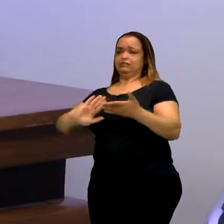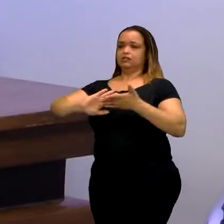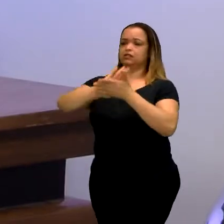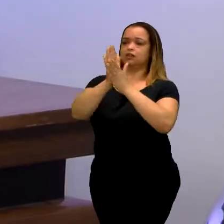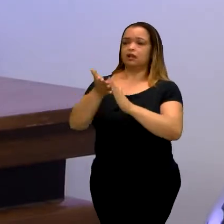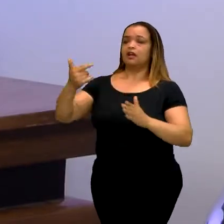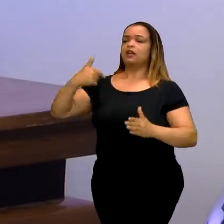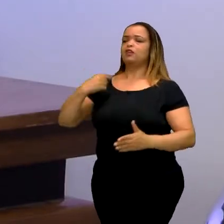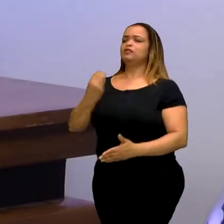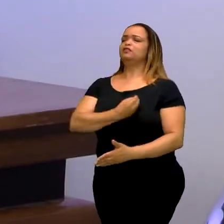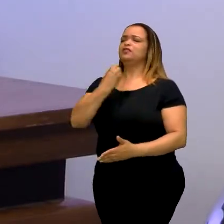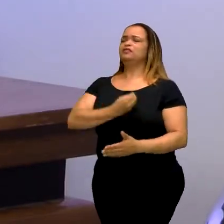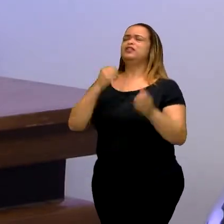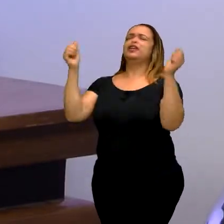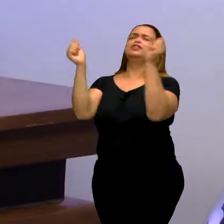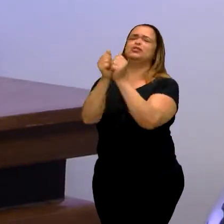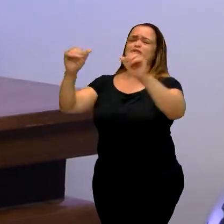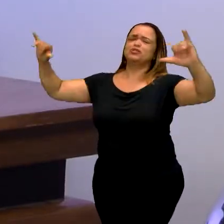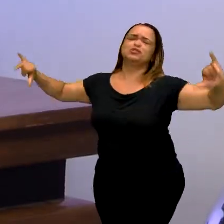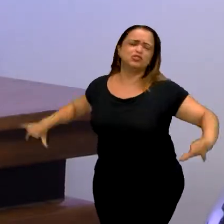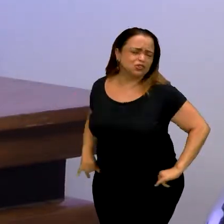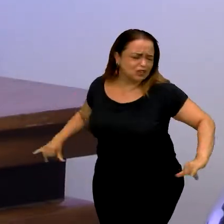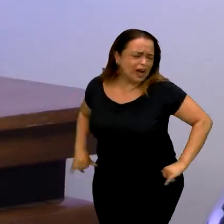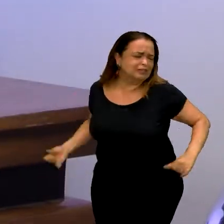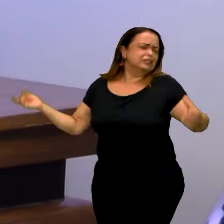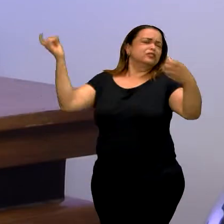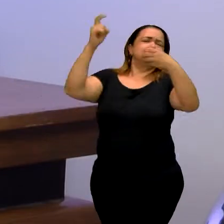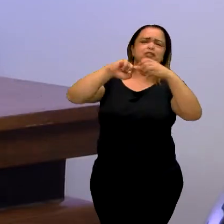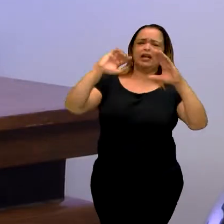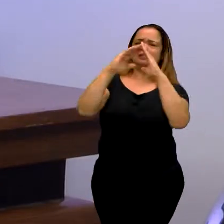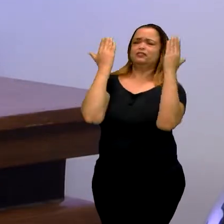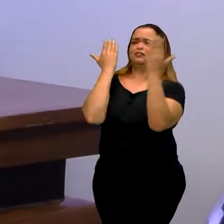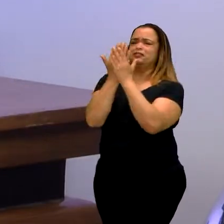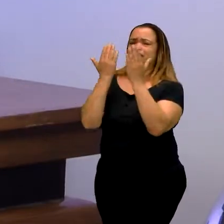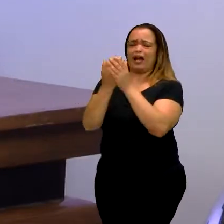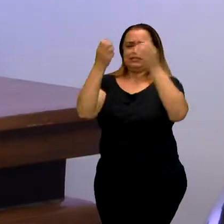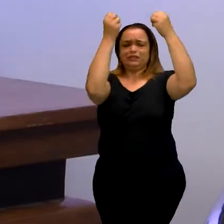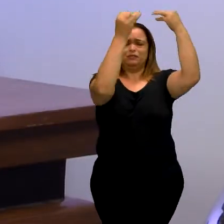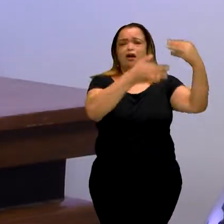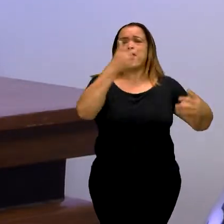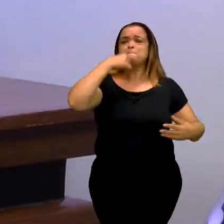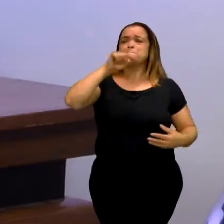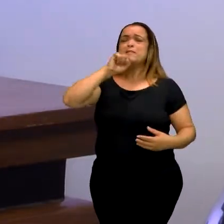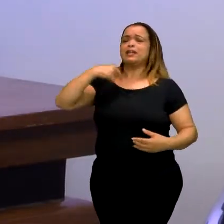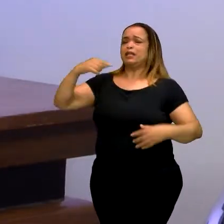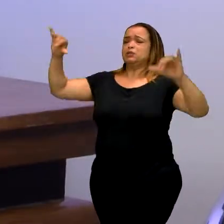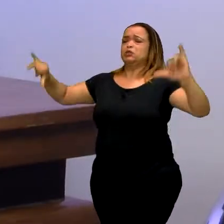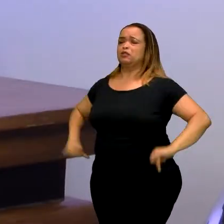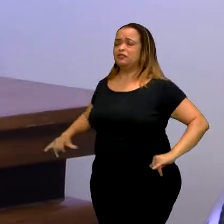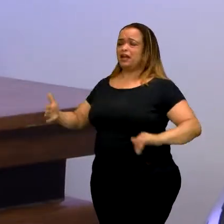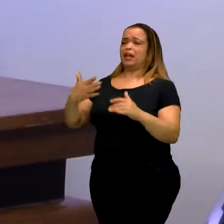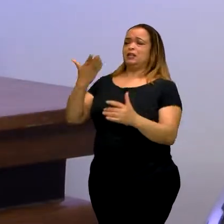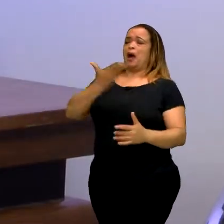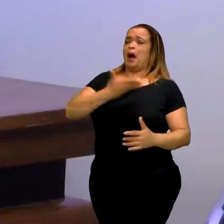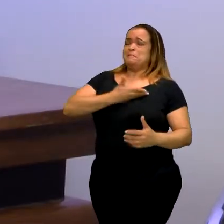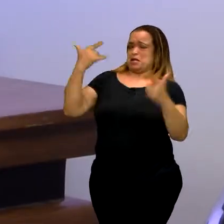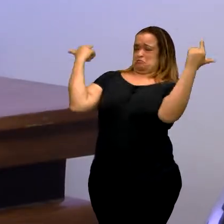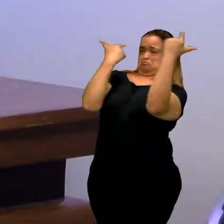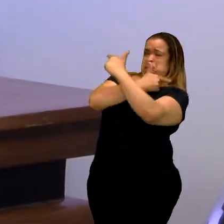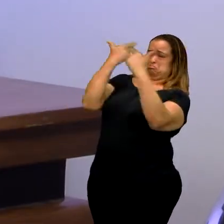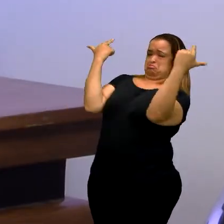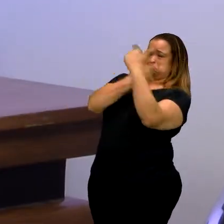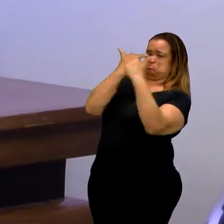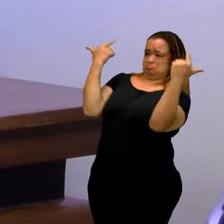eu convivia com isso e eu chorava. Chegava em casa e falava assim, mãe, eu estou sofrendo. As crianças estão tirando sarro de mim, estão rindo.